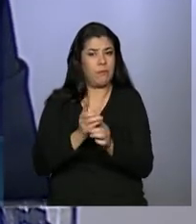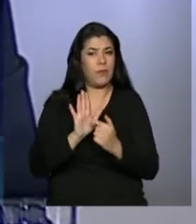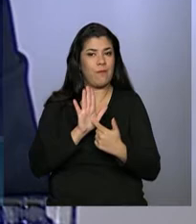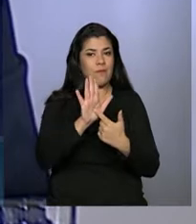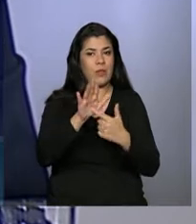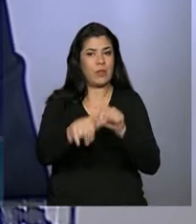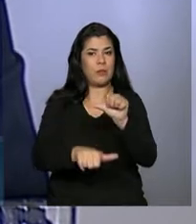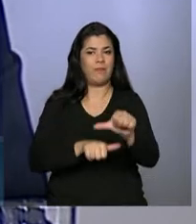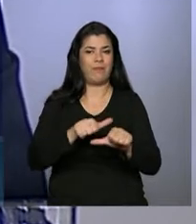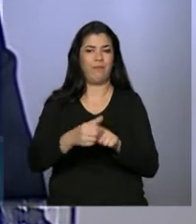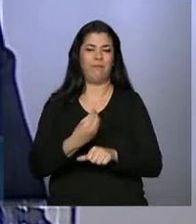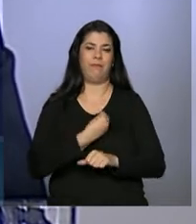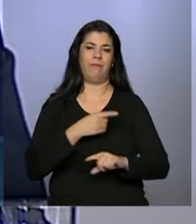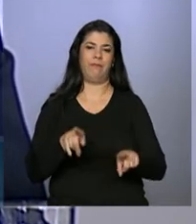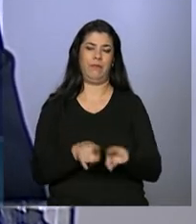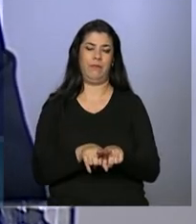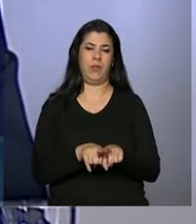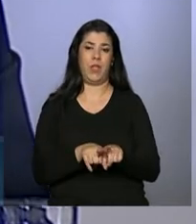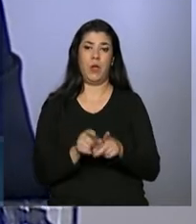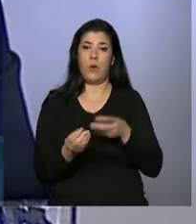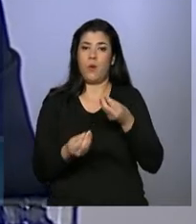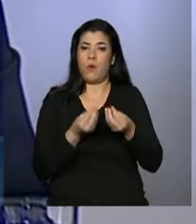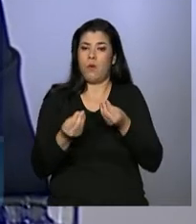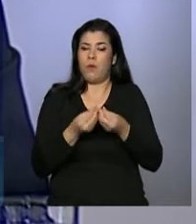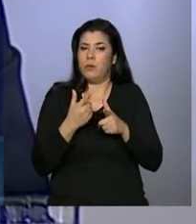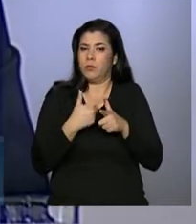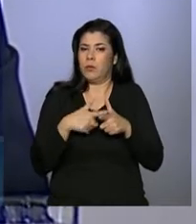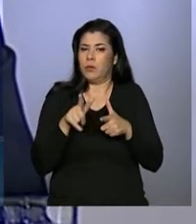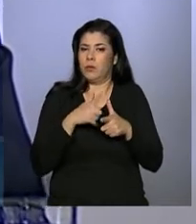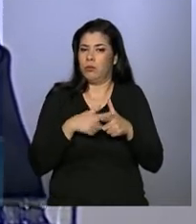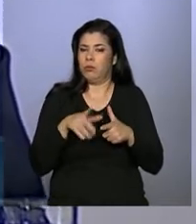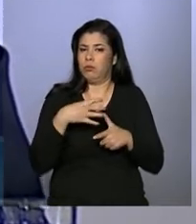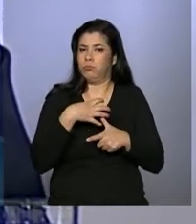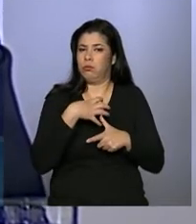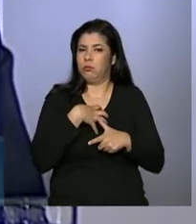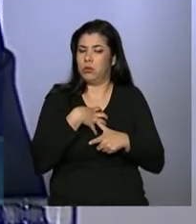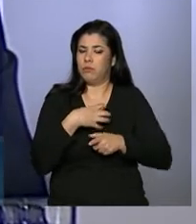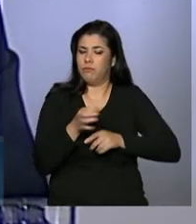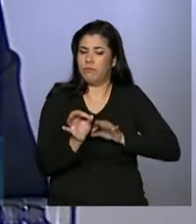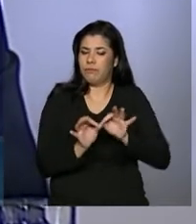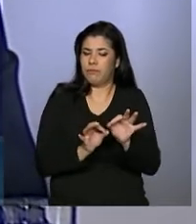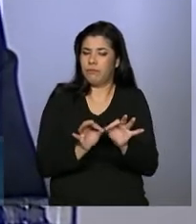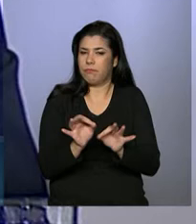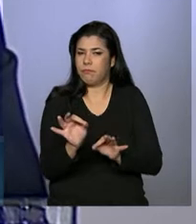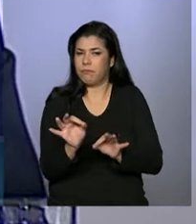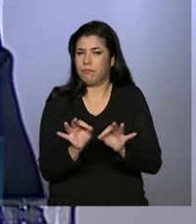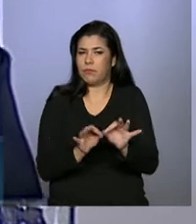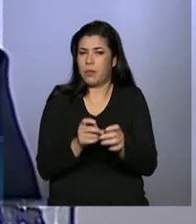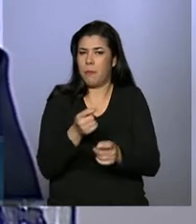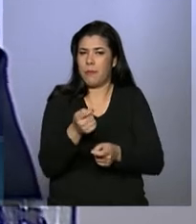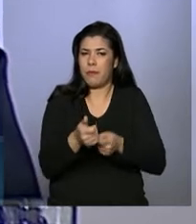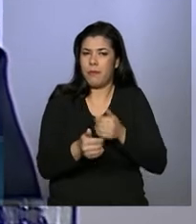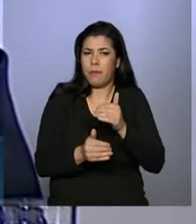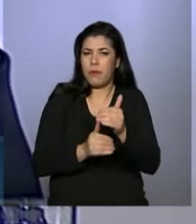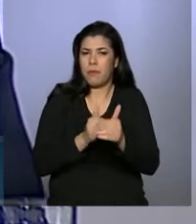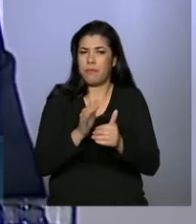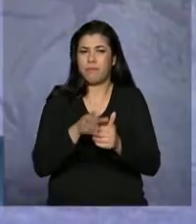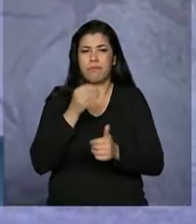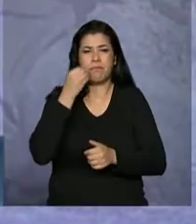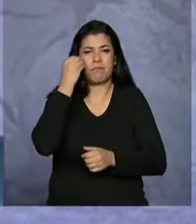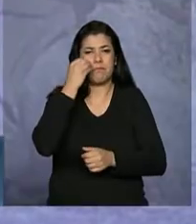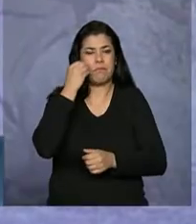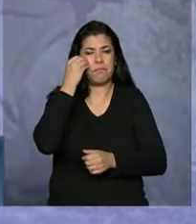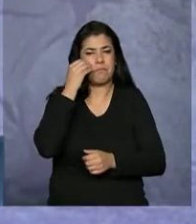A forma de lidar com o problema foi moldada aos poucos, com a experiência adquirida,